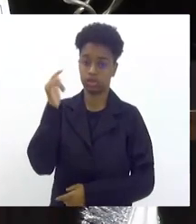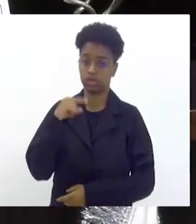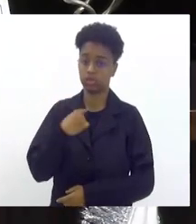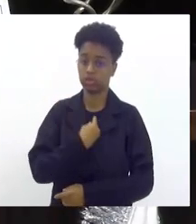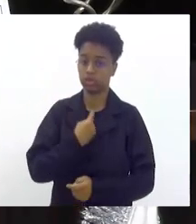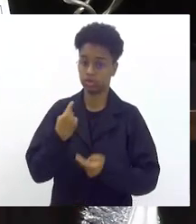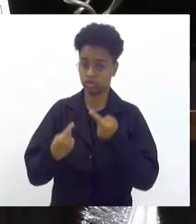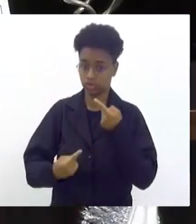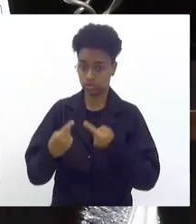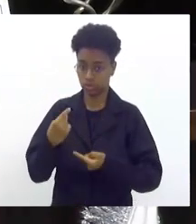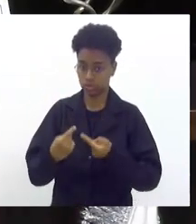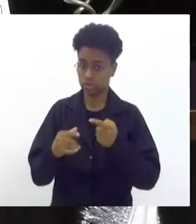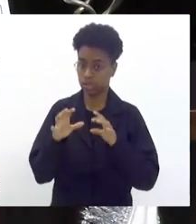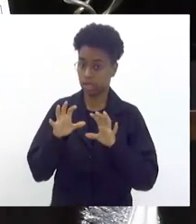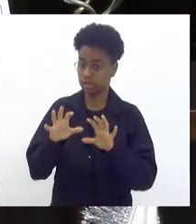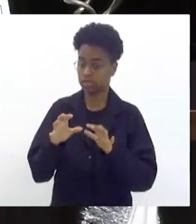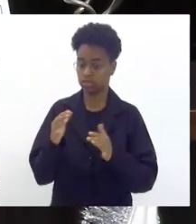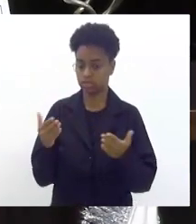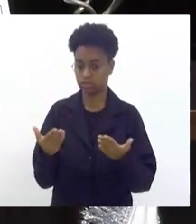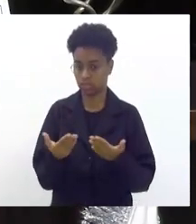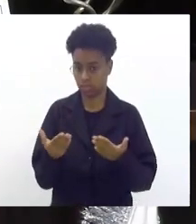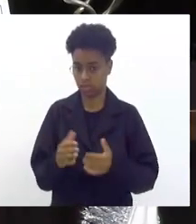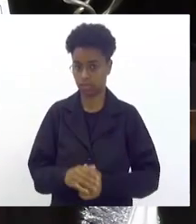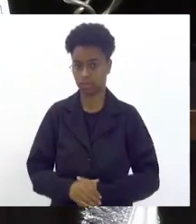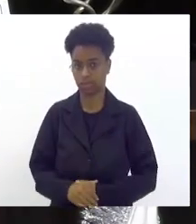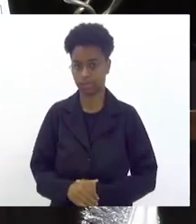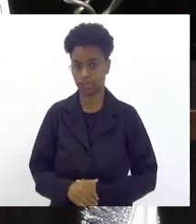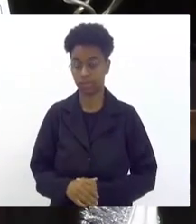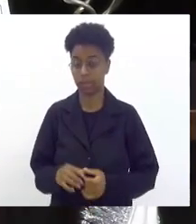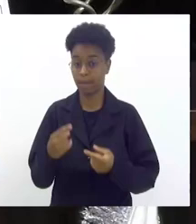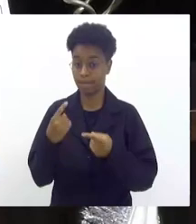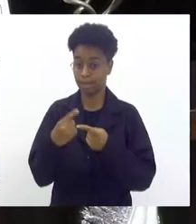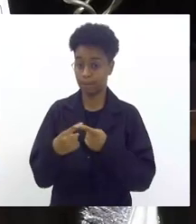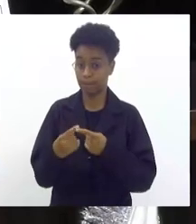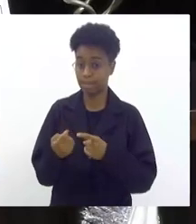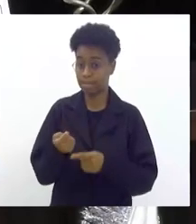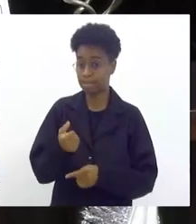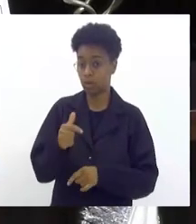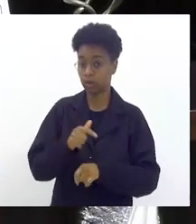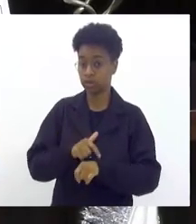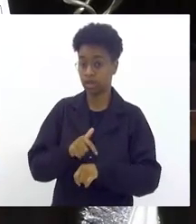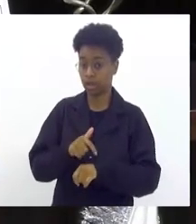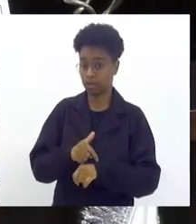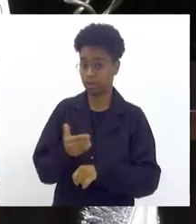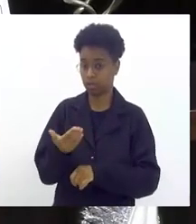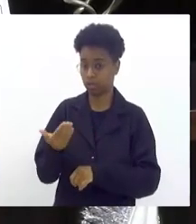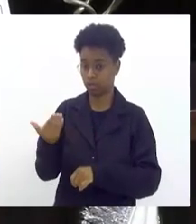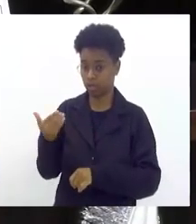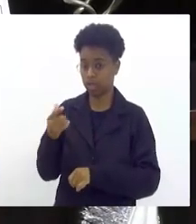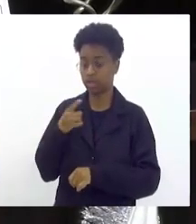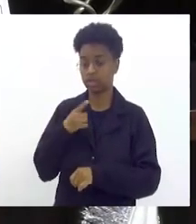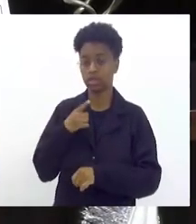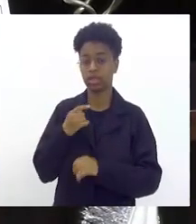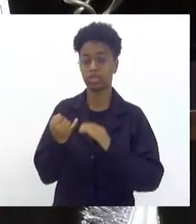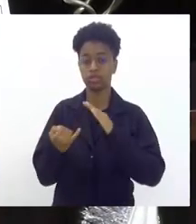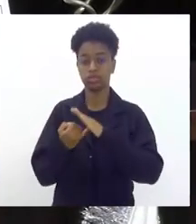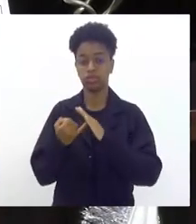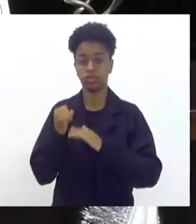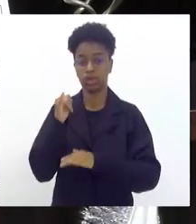discutindo exatamente isso nesse momento porque recentemente foi publicado pelo Instituto Itaú Cultural